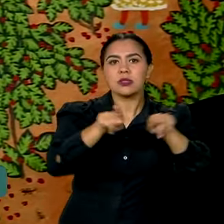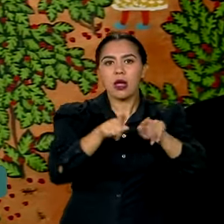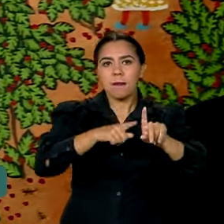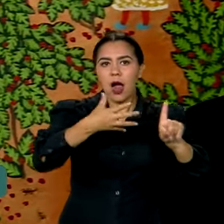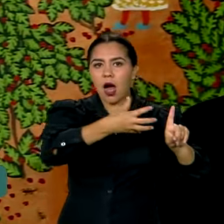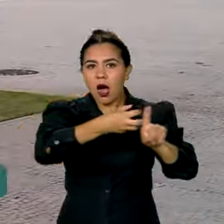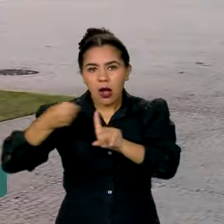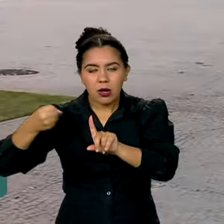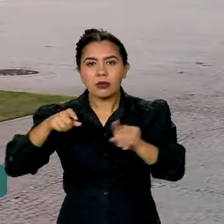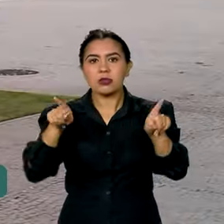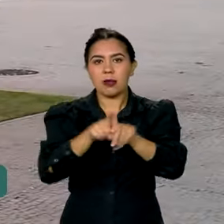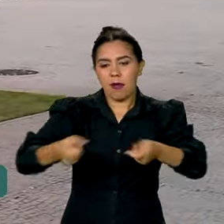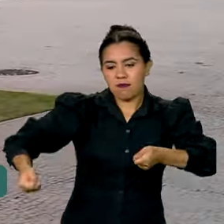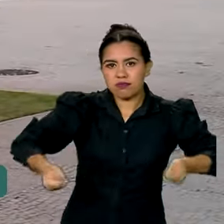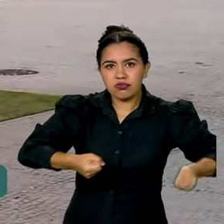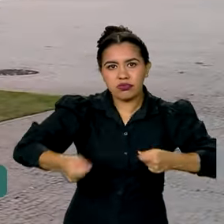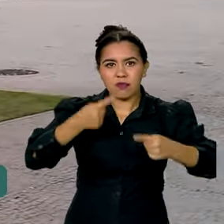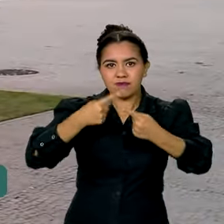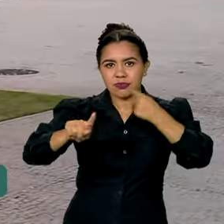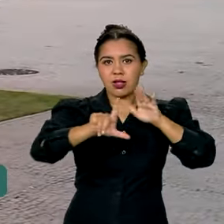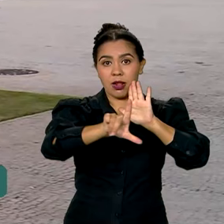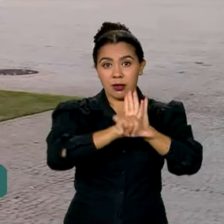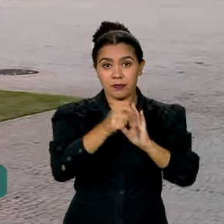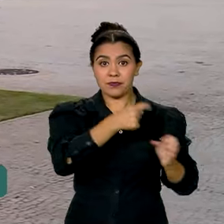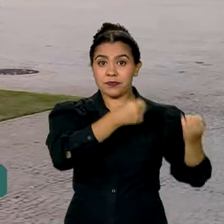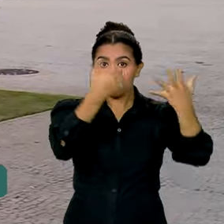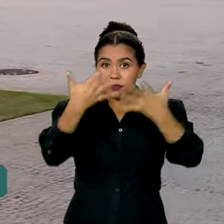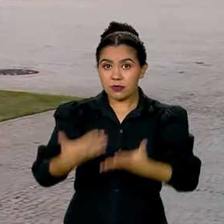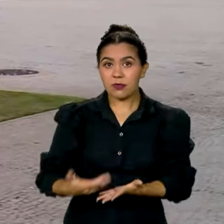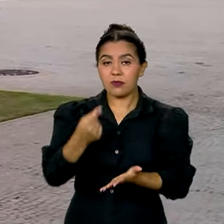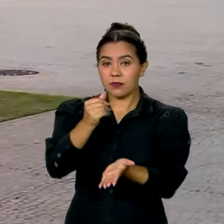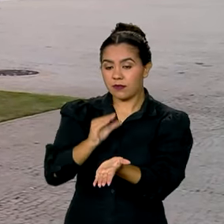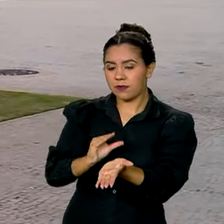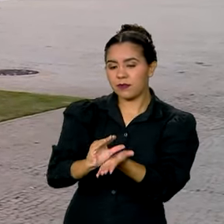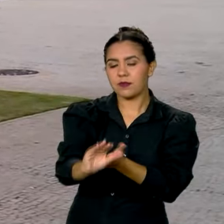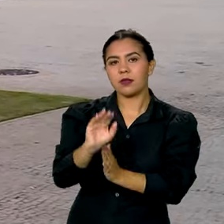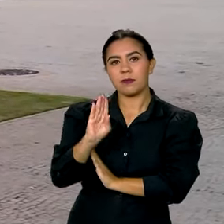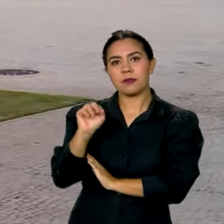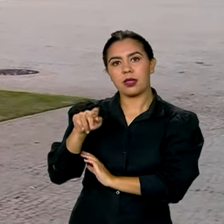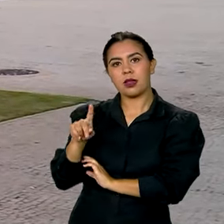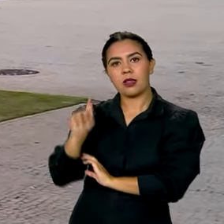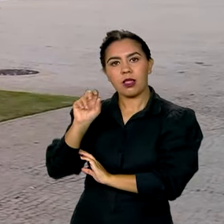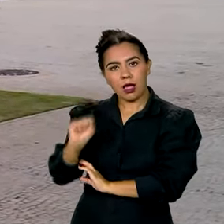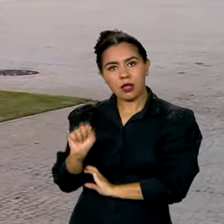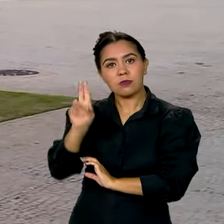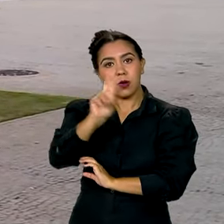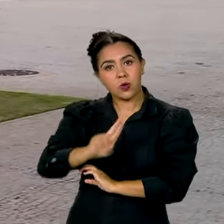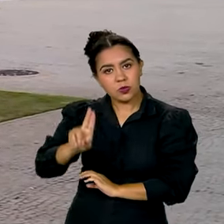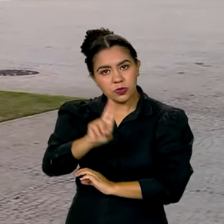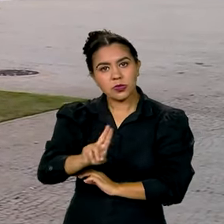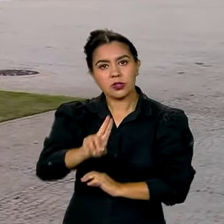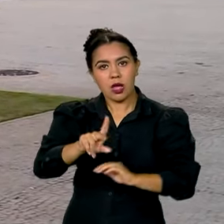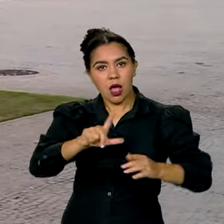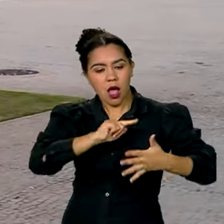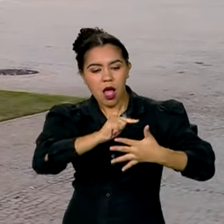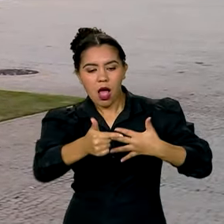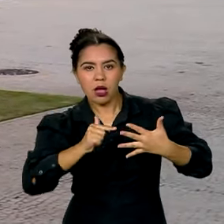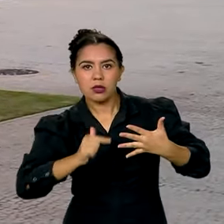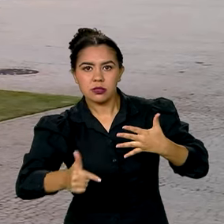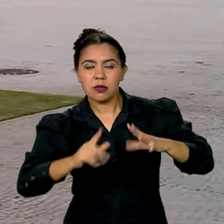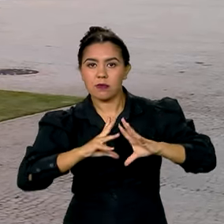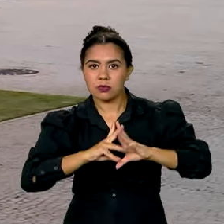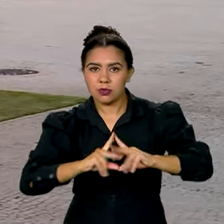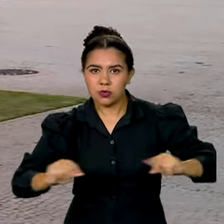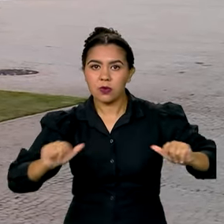garimpo ilegal. Esta é apenas a primeira parcela do repasse do BNDES que será usada para financiar as ações de combate ao